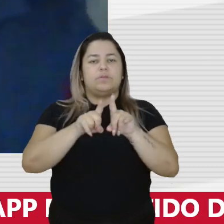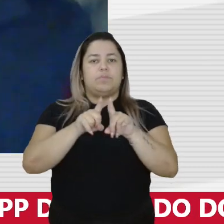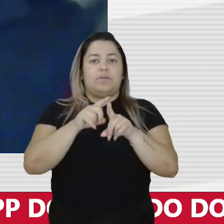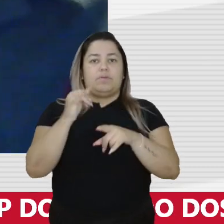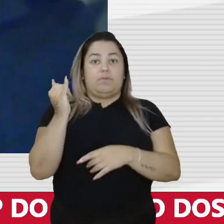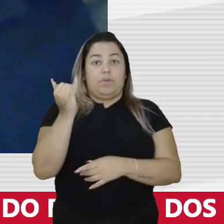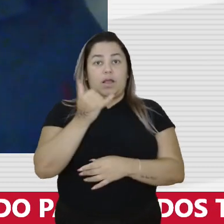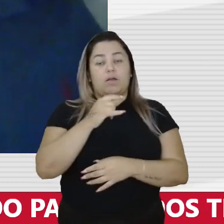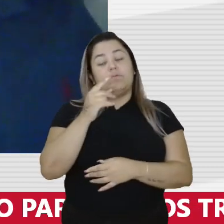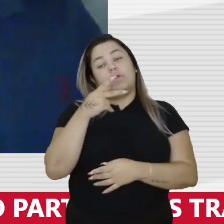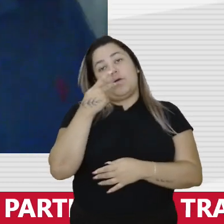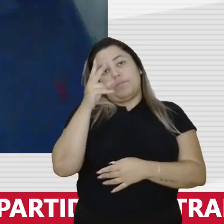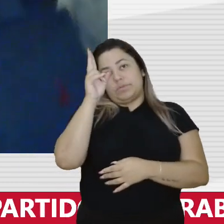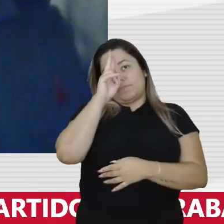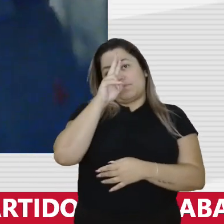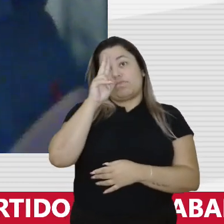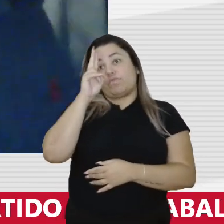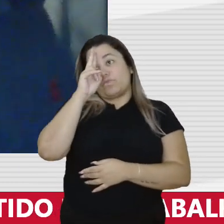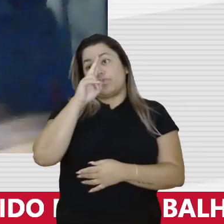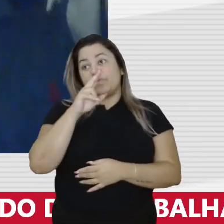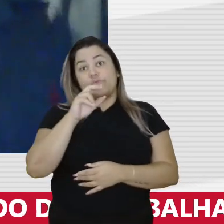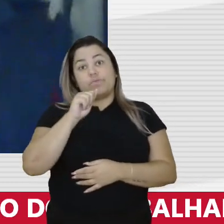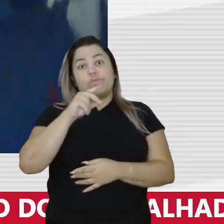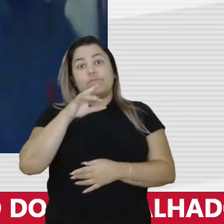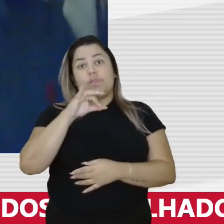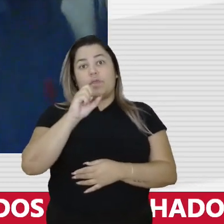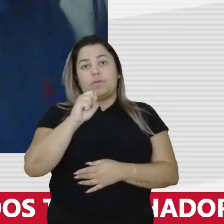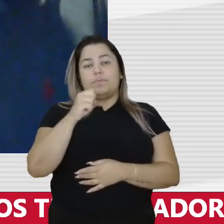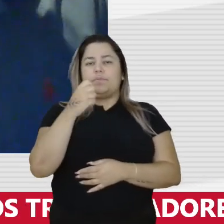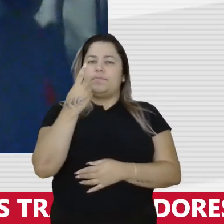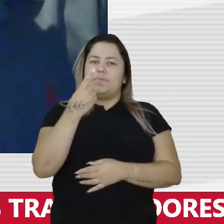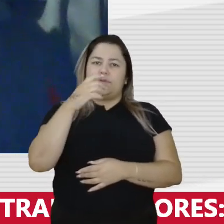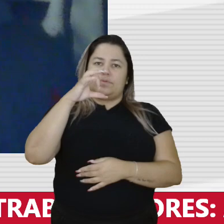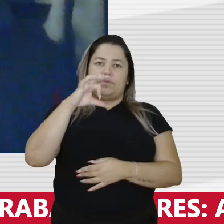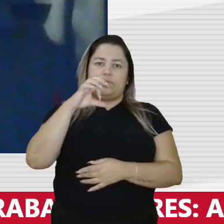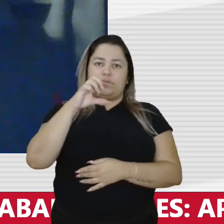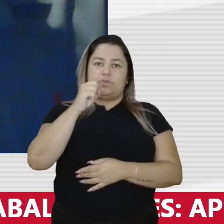pouquinho dessa história, porque esses áudios eu descobri em 1997.